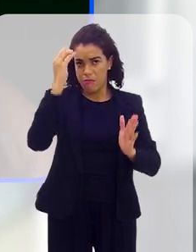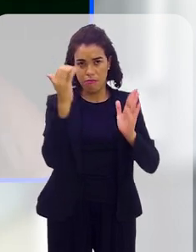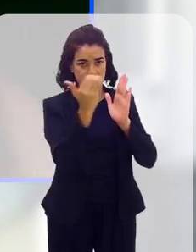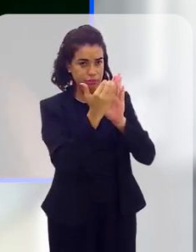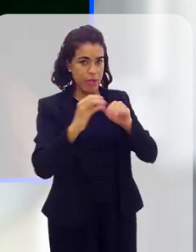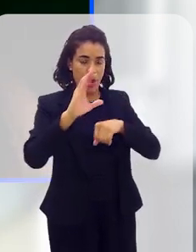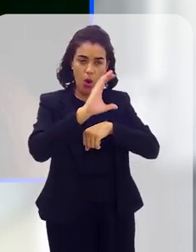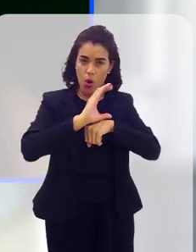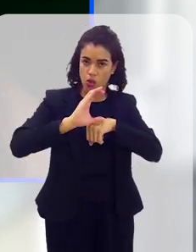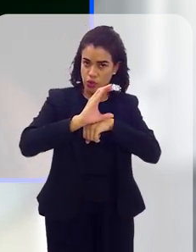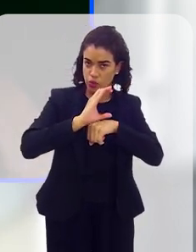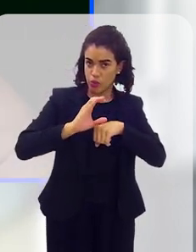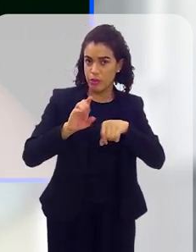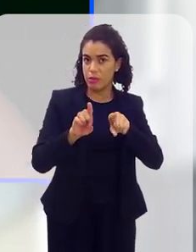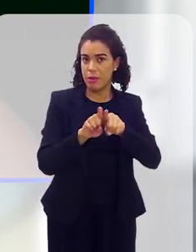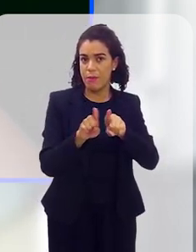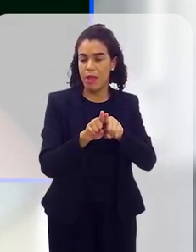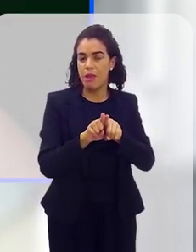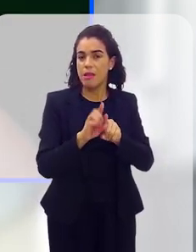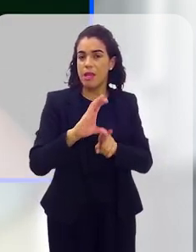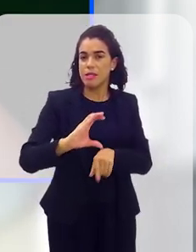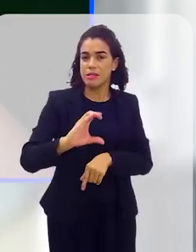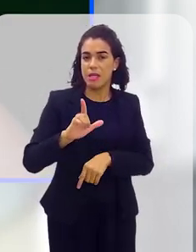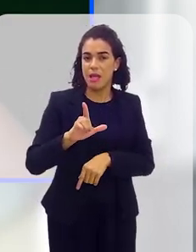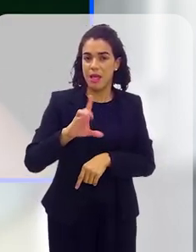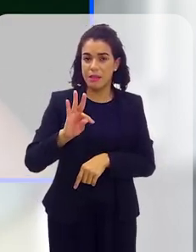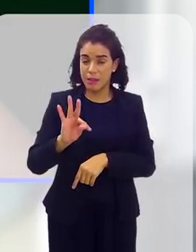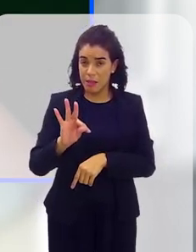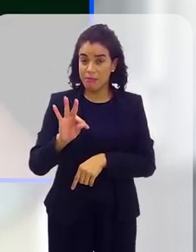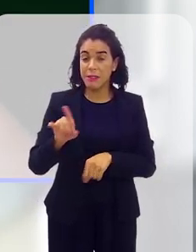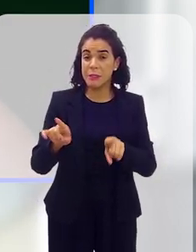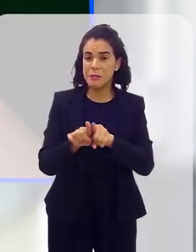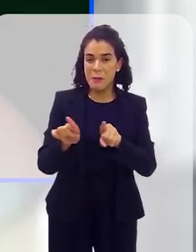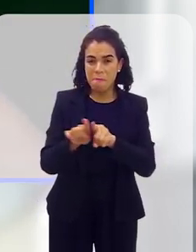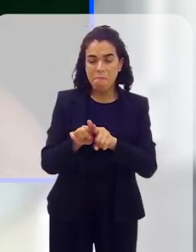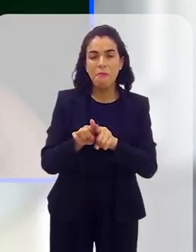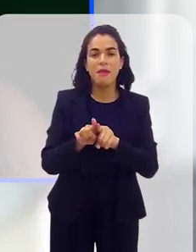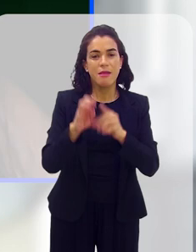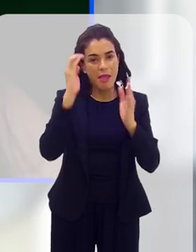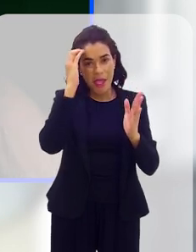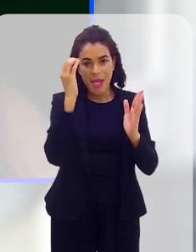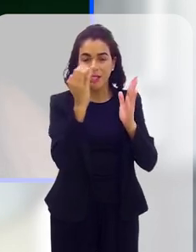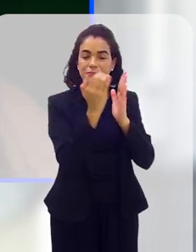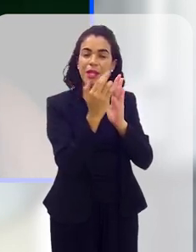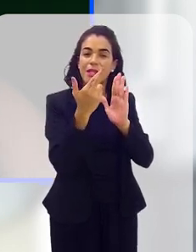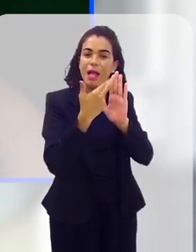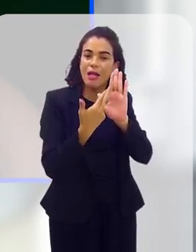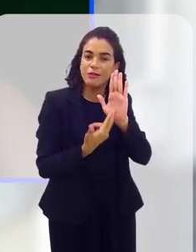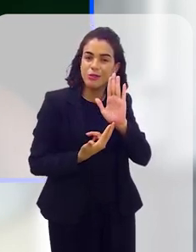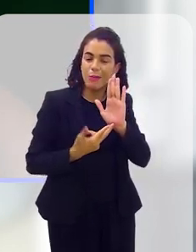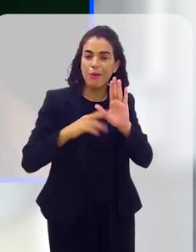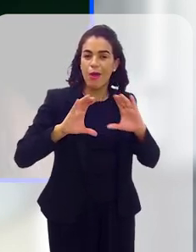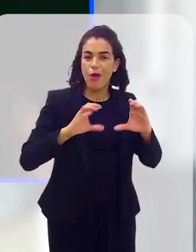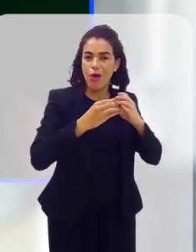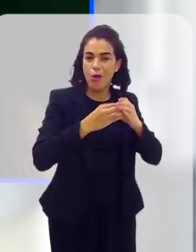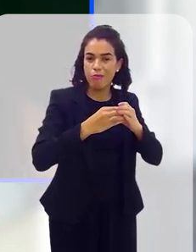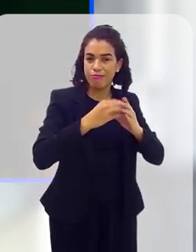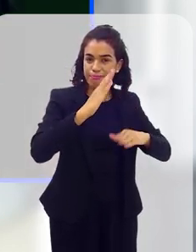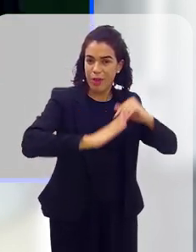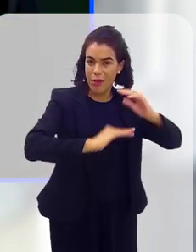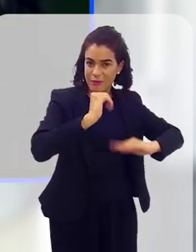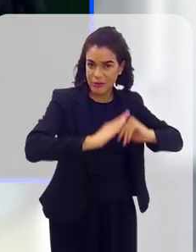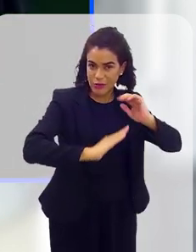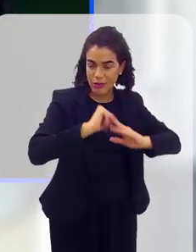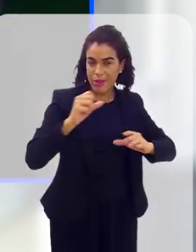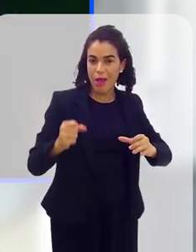previstos na Constituição e também na CLT, né, e também de acordo com as normas coletivas que permeiam